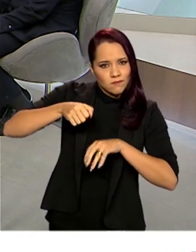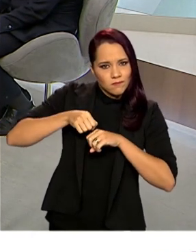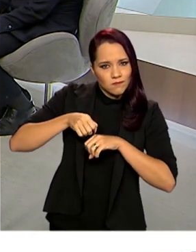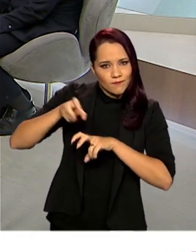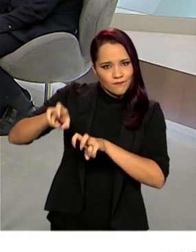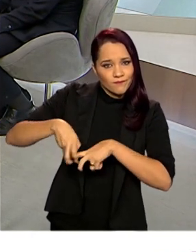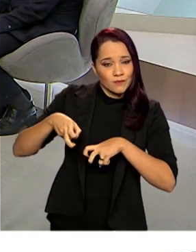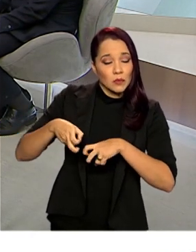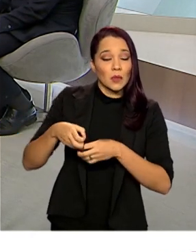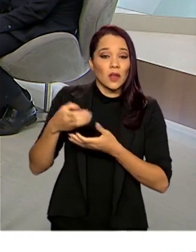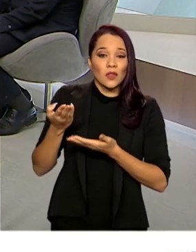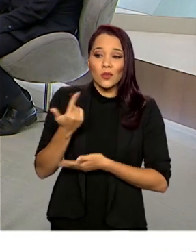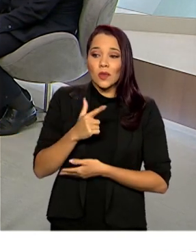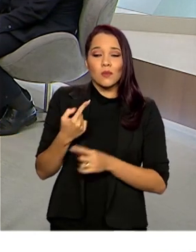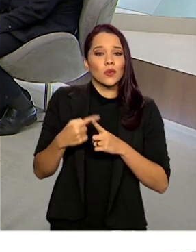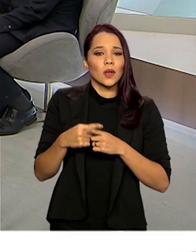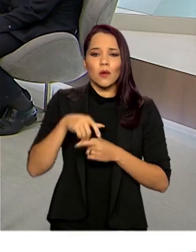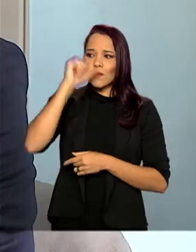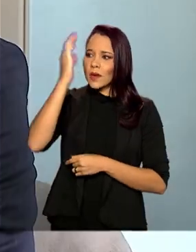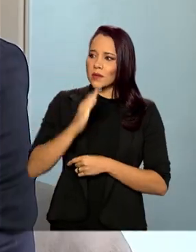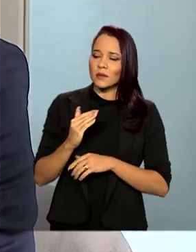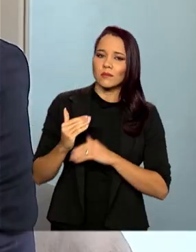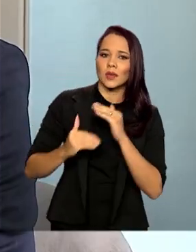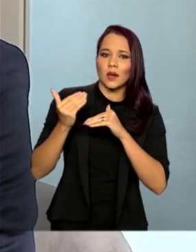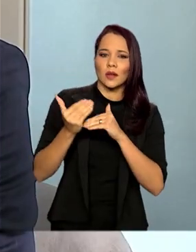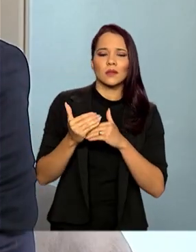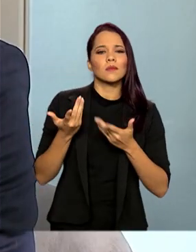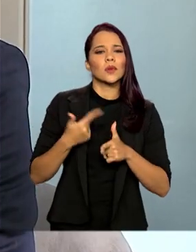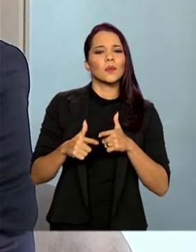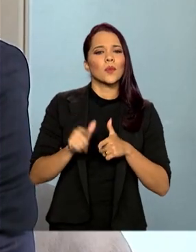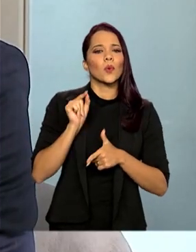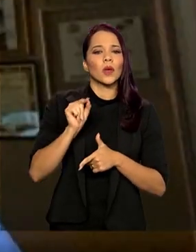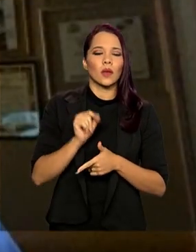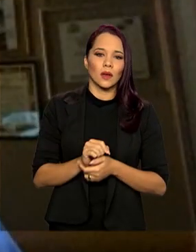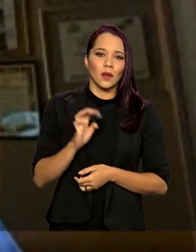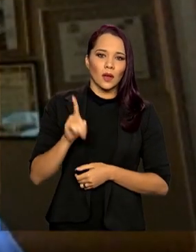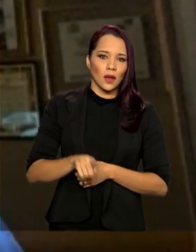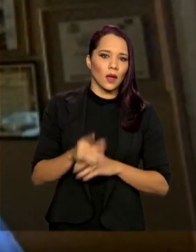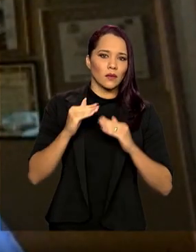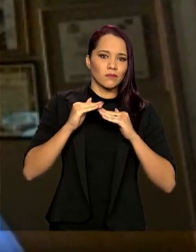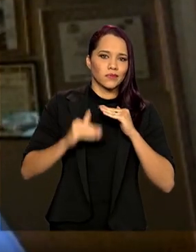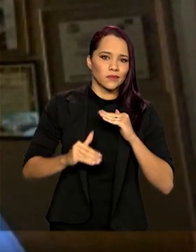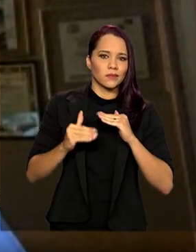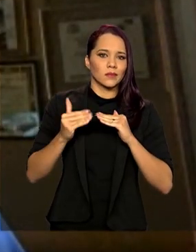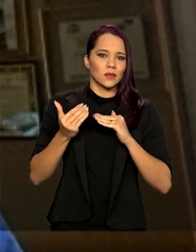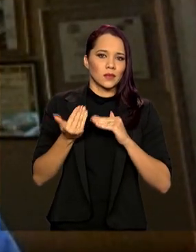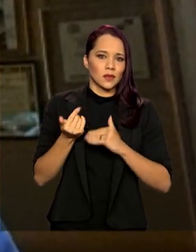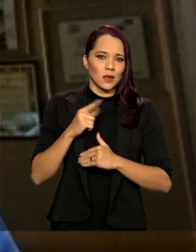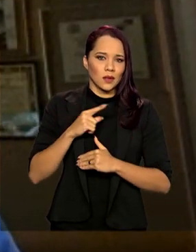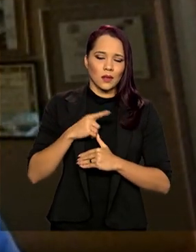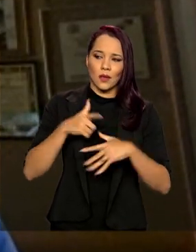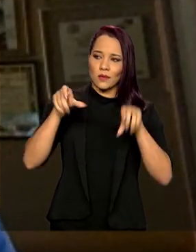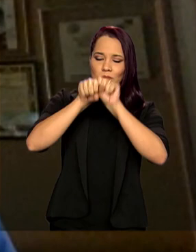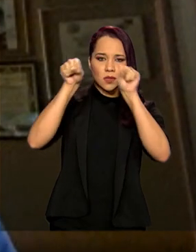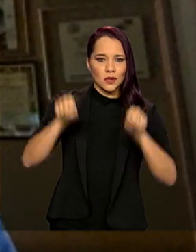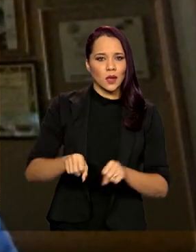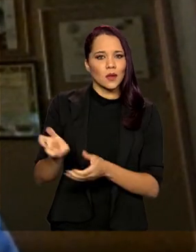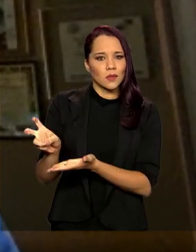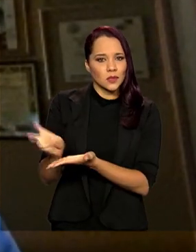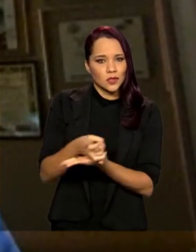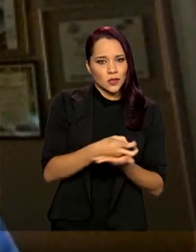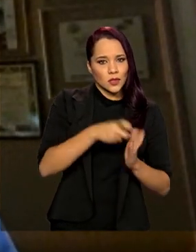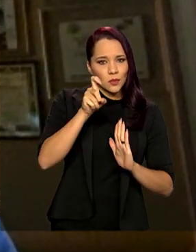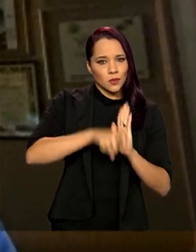justificativa para que o Brasil não cresça. Qual é o problema? São as iniquidades e inconsistências do sistema tributário